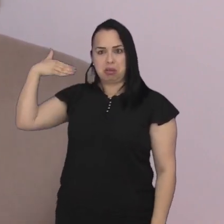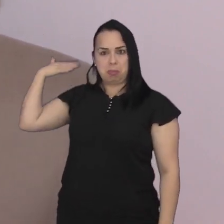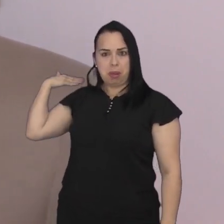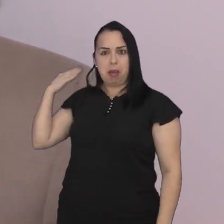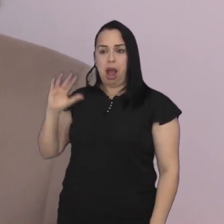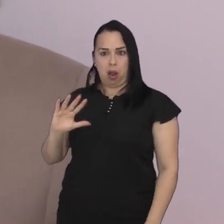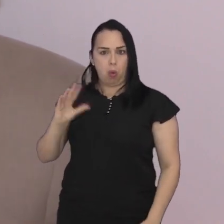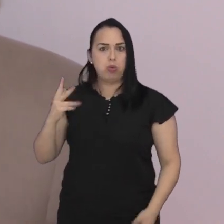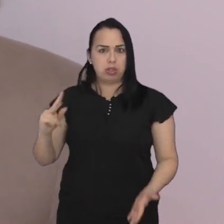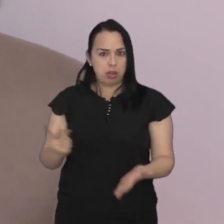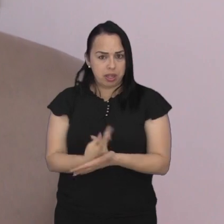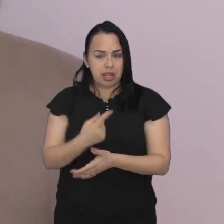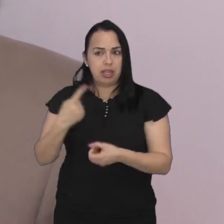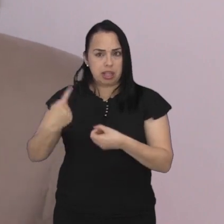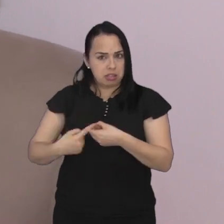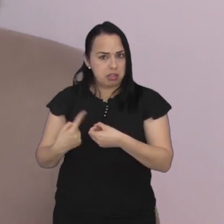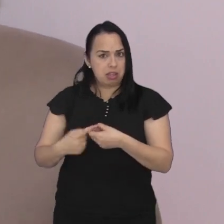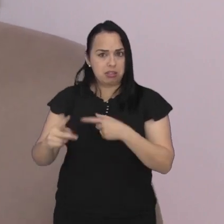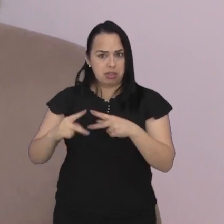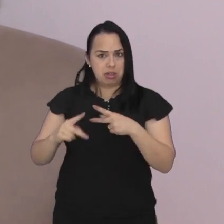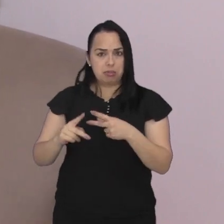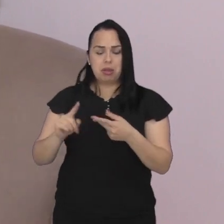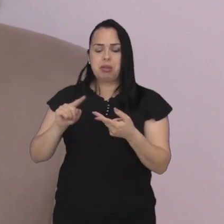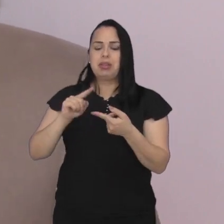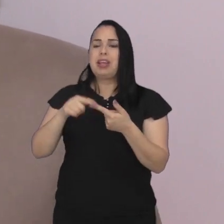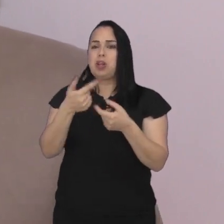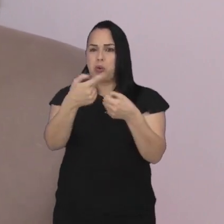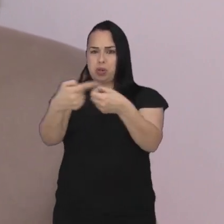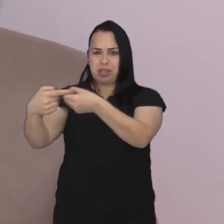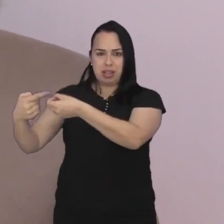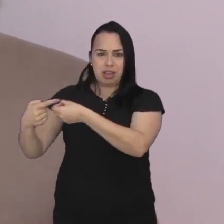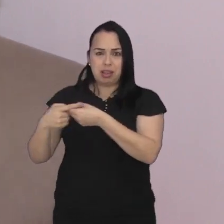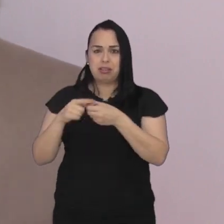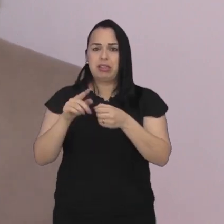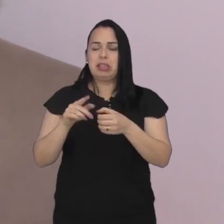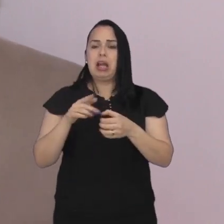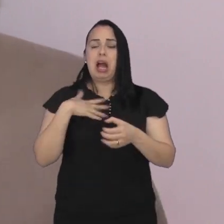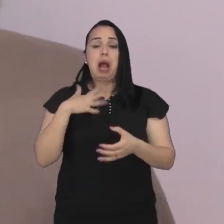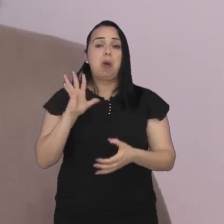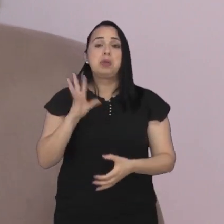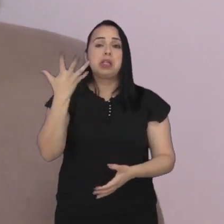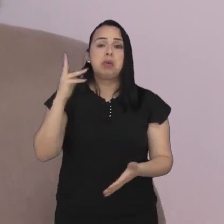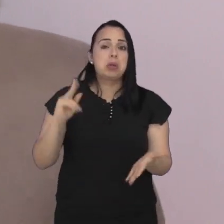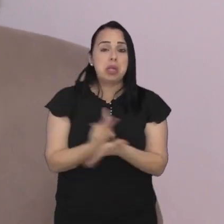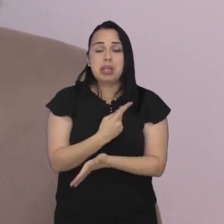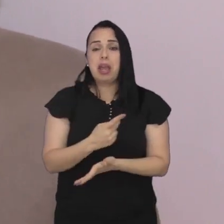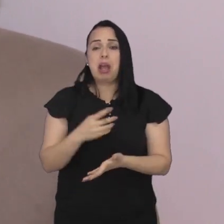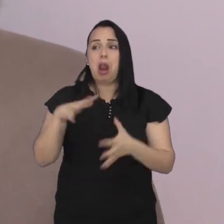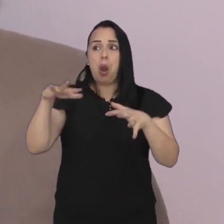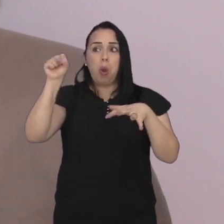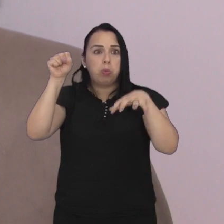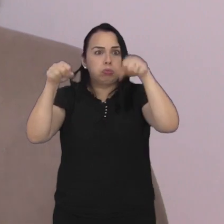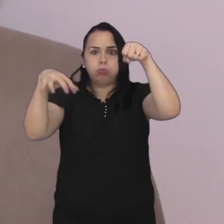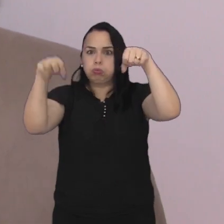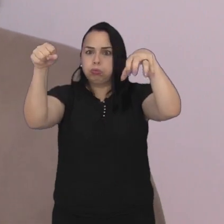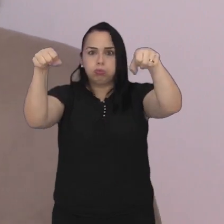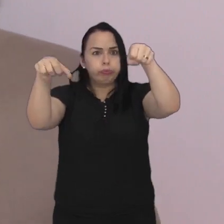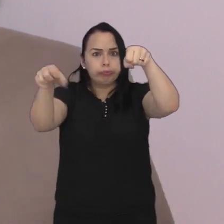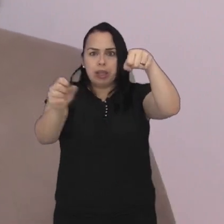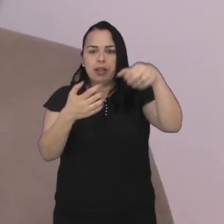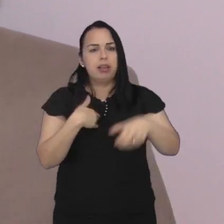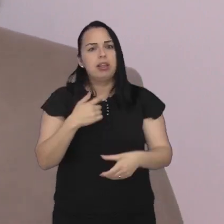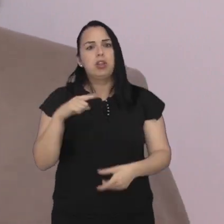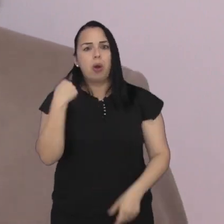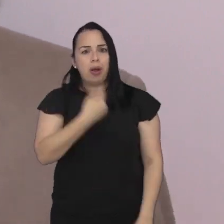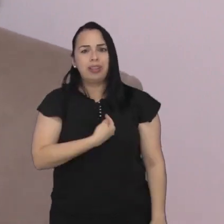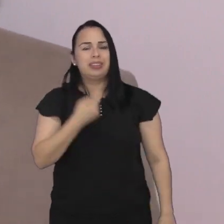não só em nossa cidade, em outras cidades também. Realmente foi um caos, os vereadores queriam entender o porquê dessa